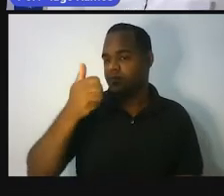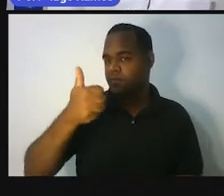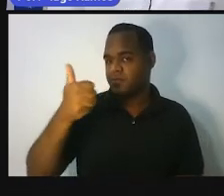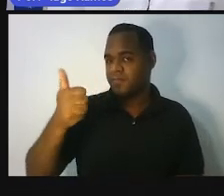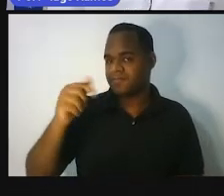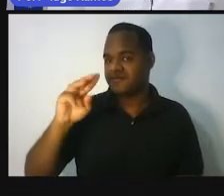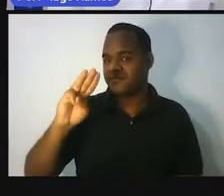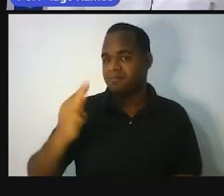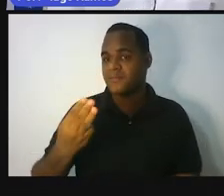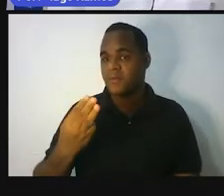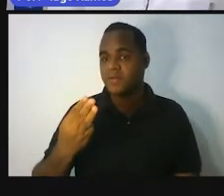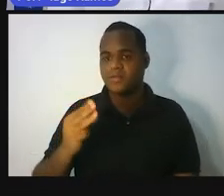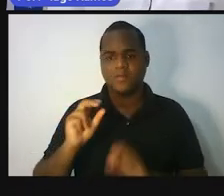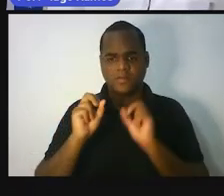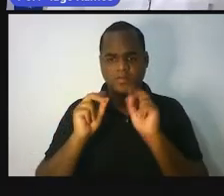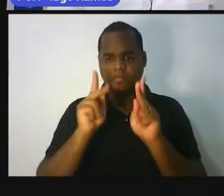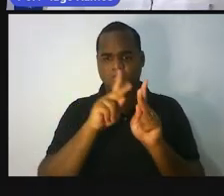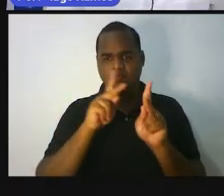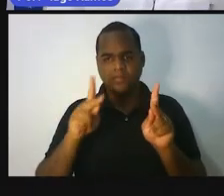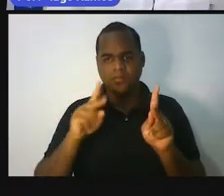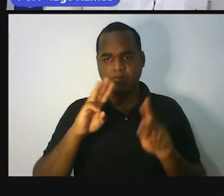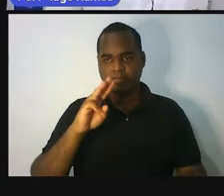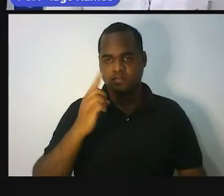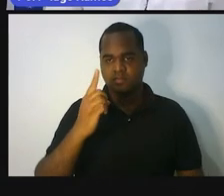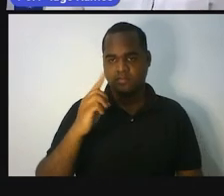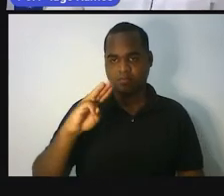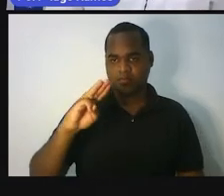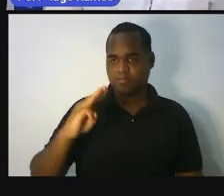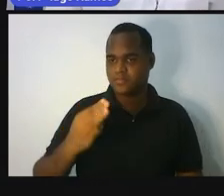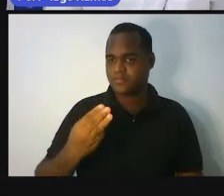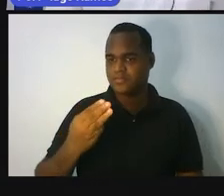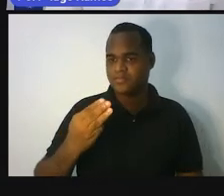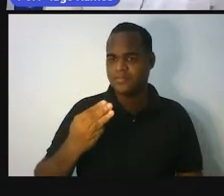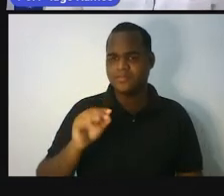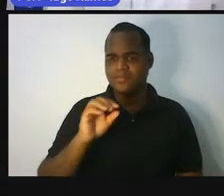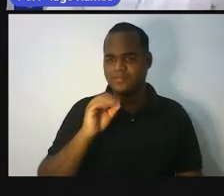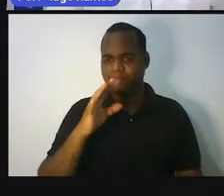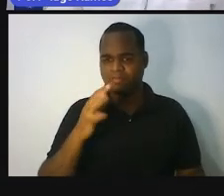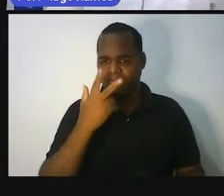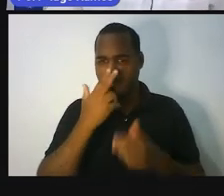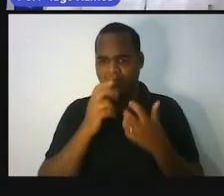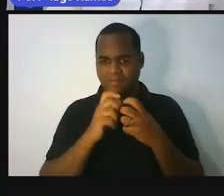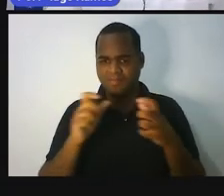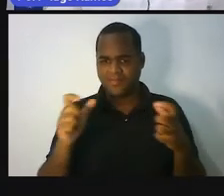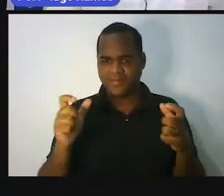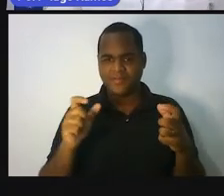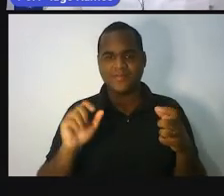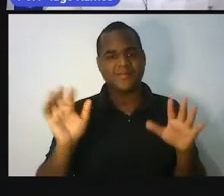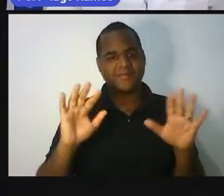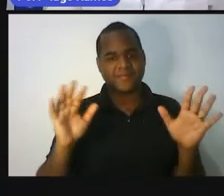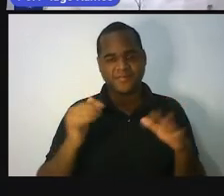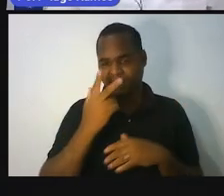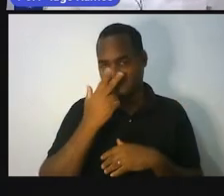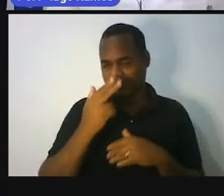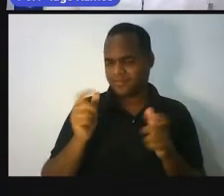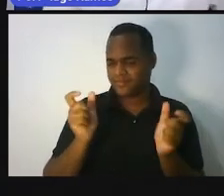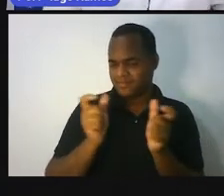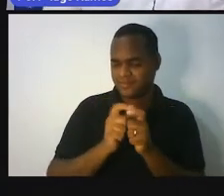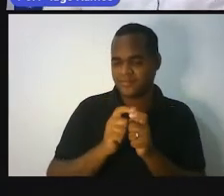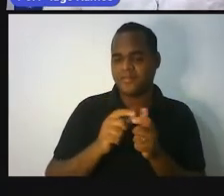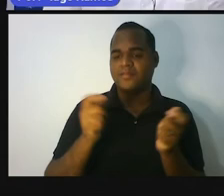e onze milhões. Professor, milhões? Essa conta vai ser muito grande. Não, não. É uma conta pequenininha.